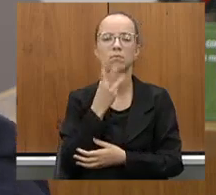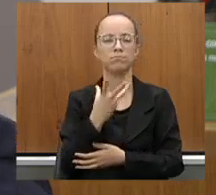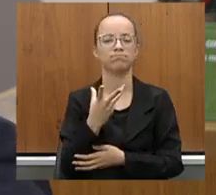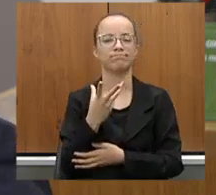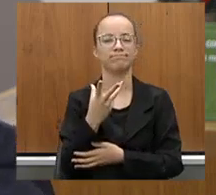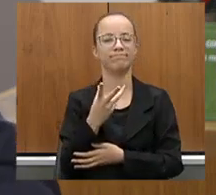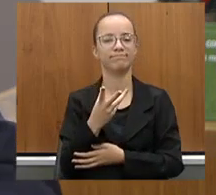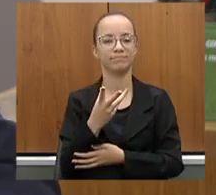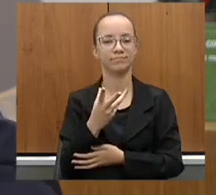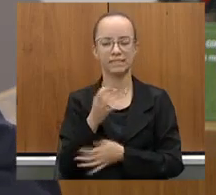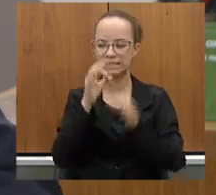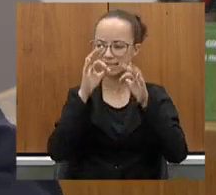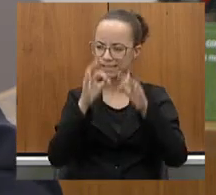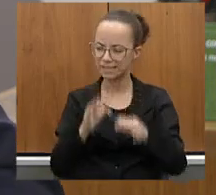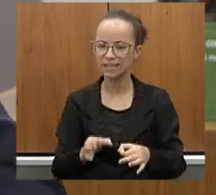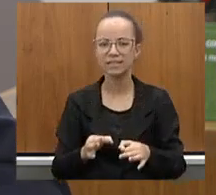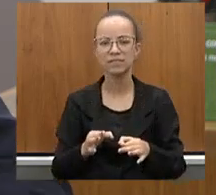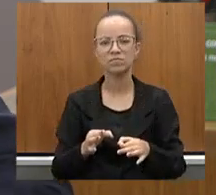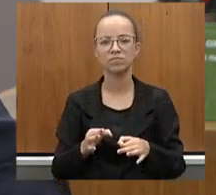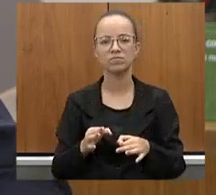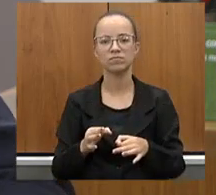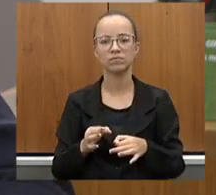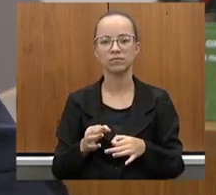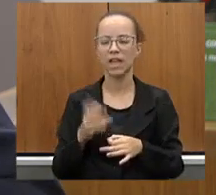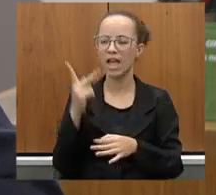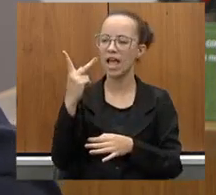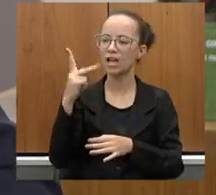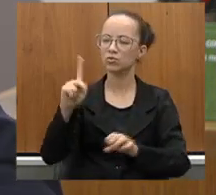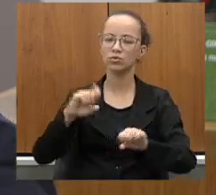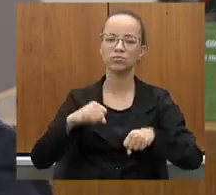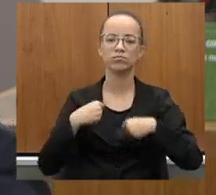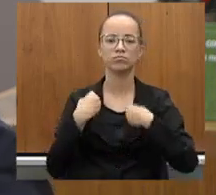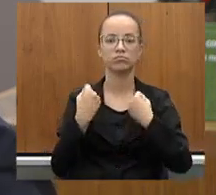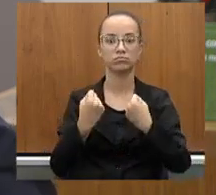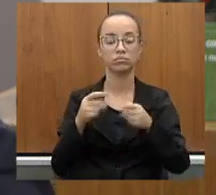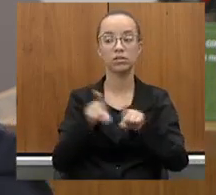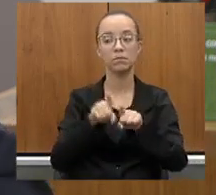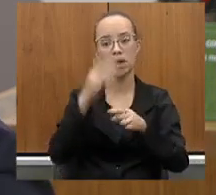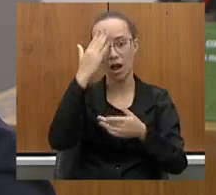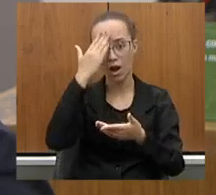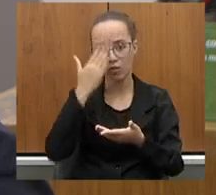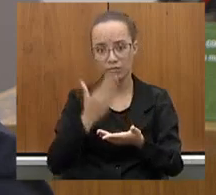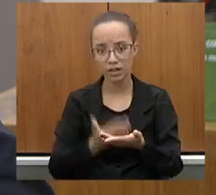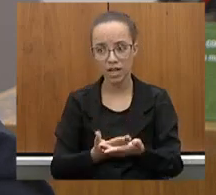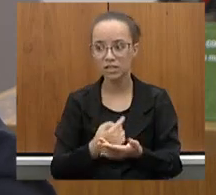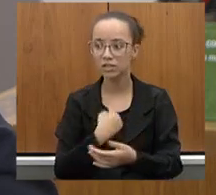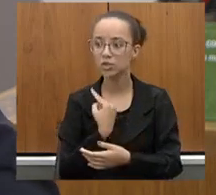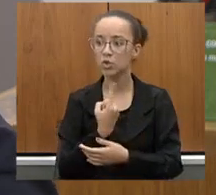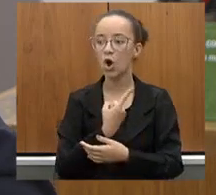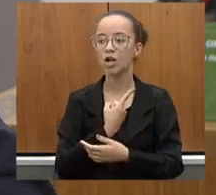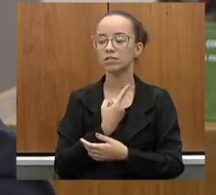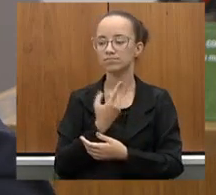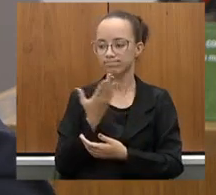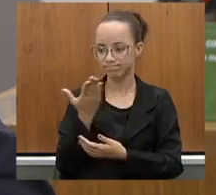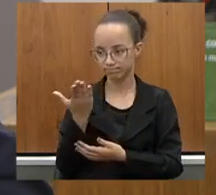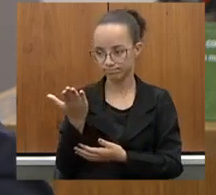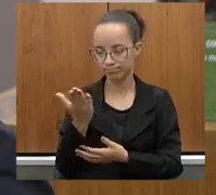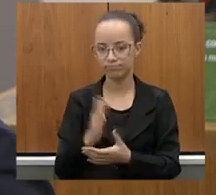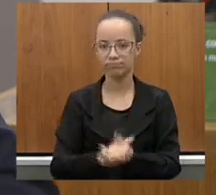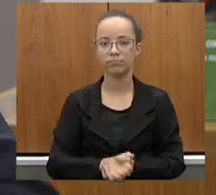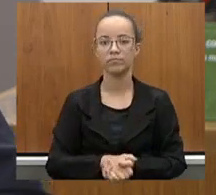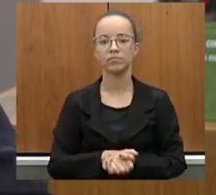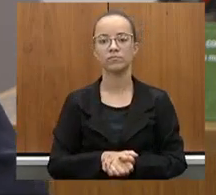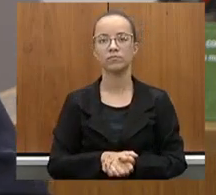pode ter certeza absoluta, a sua dedicação e a confiança que pudemos depositar em sua pessoa.